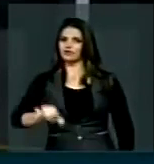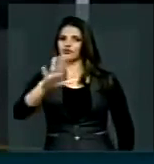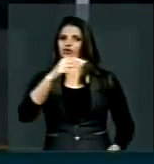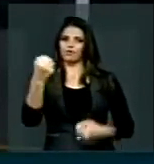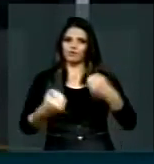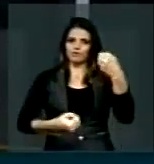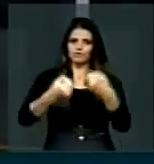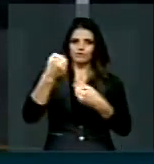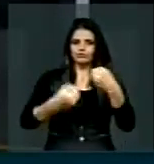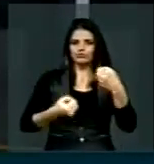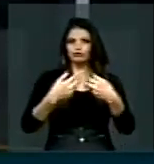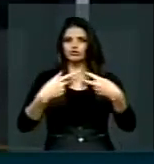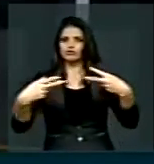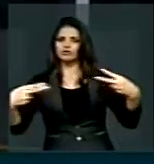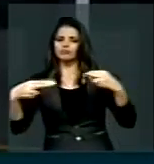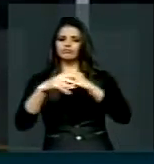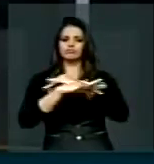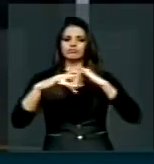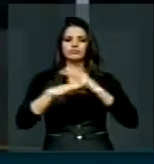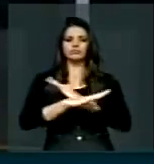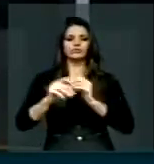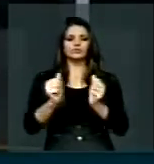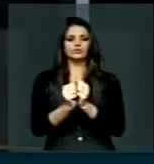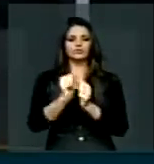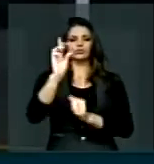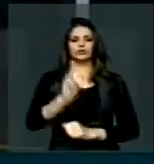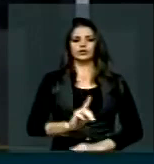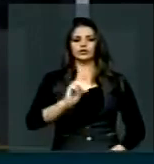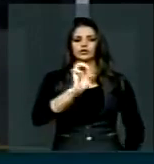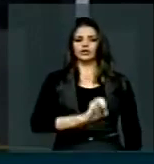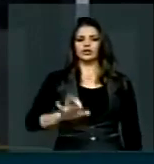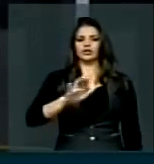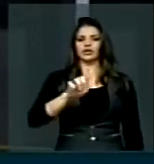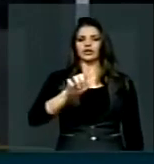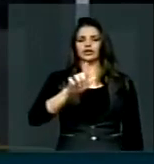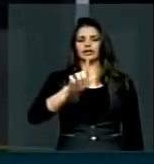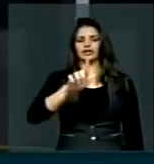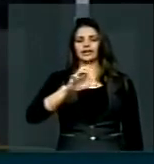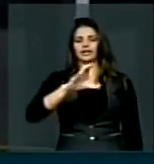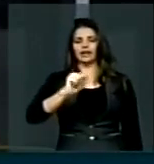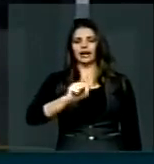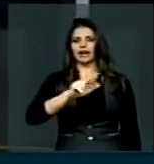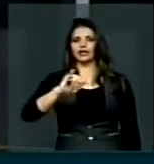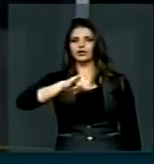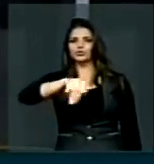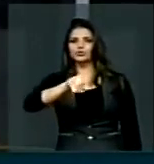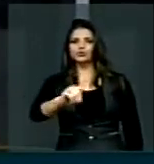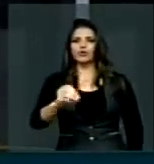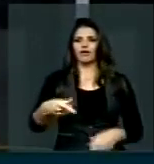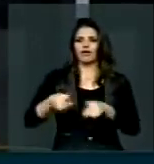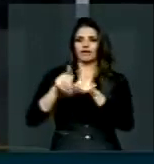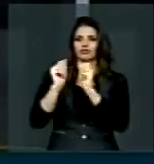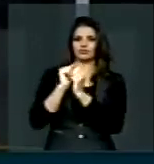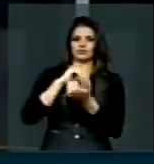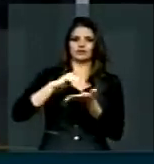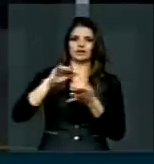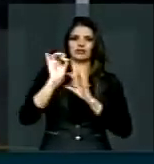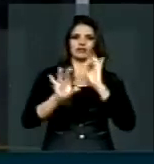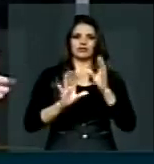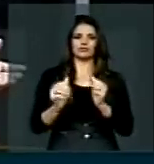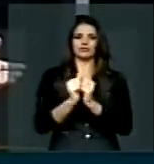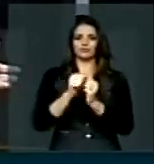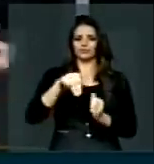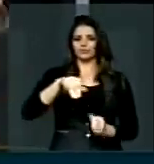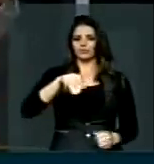tivemos o cuidado, juntamente com o diretor-geral, à época, o Carrijo, aliás, Carrijo era meu secretário executivo, ficou o